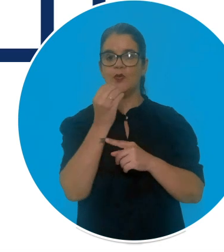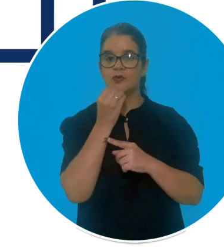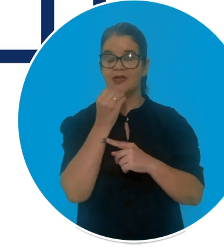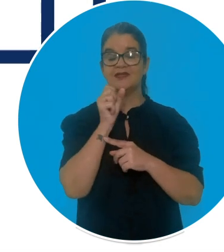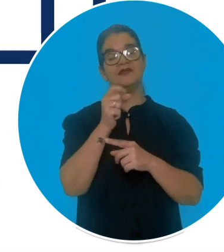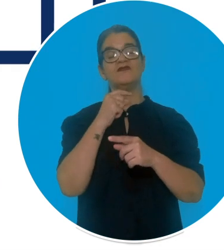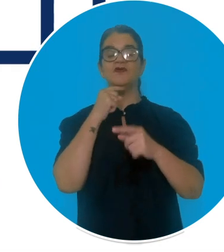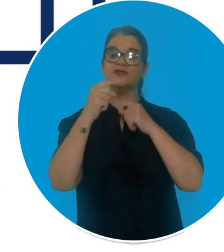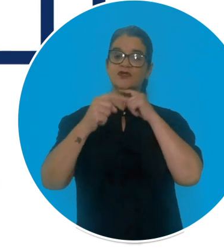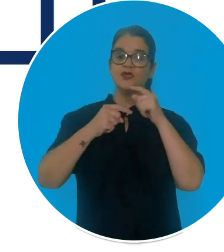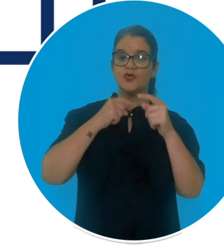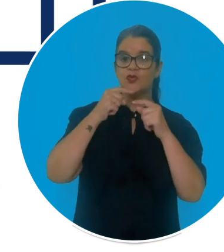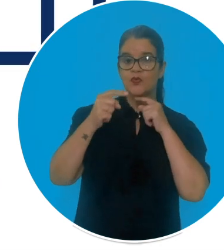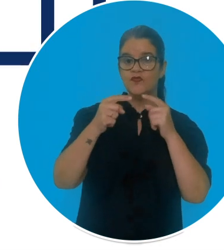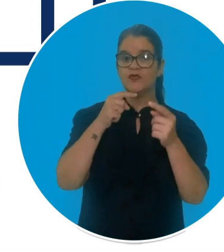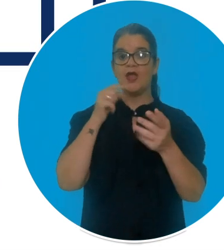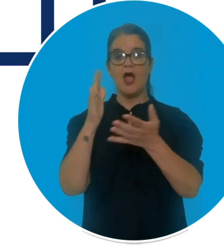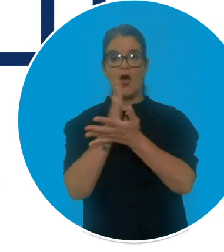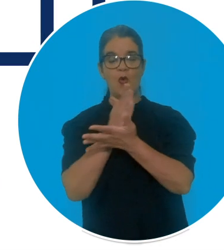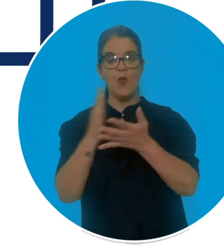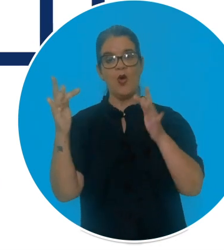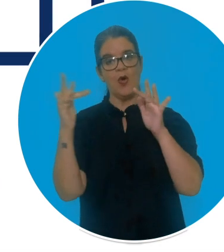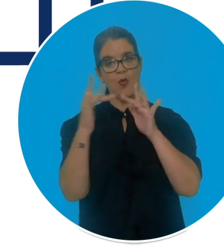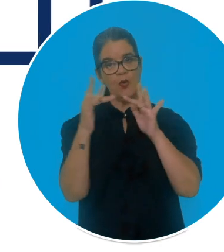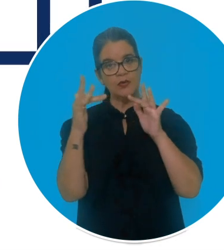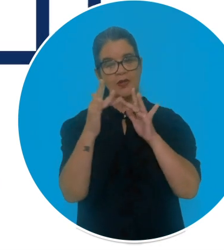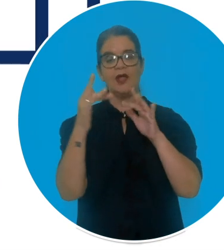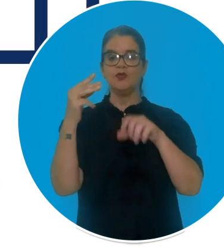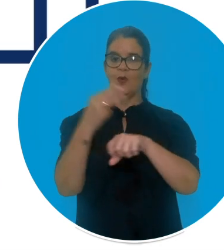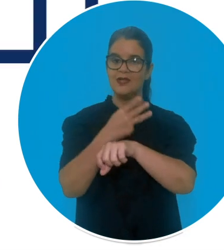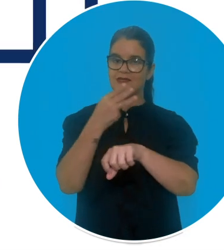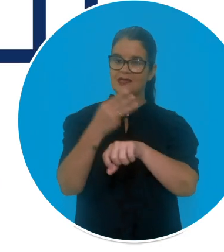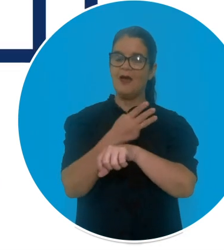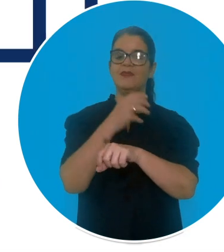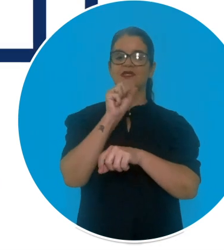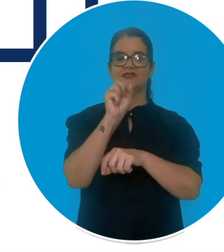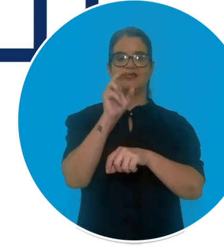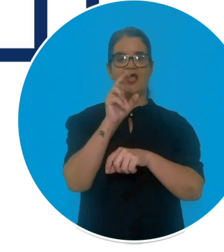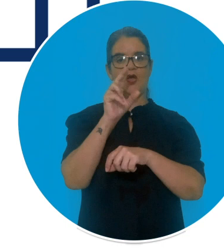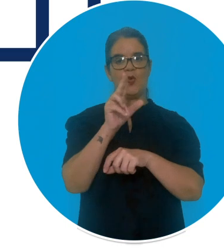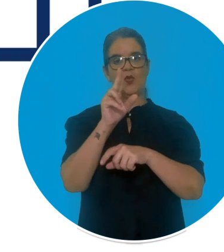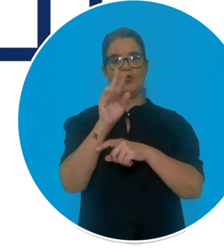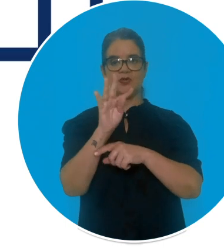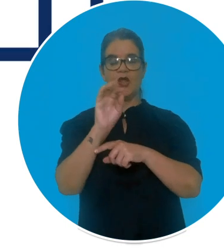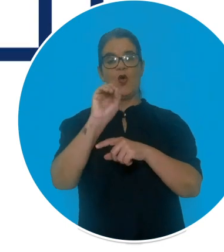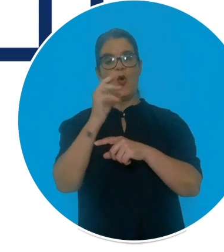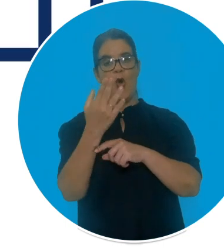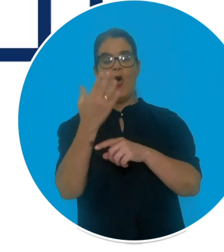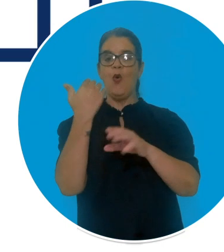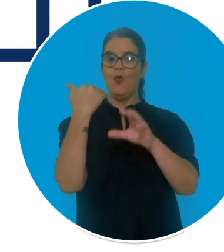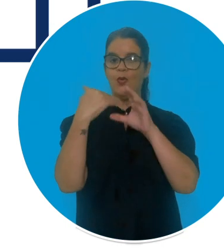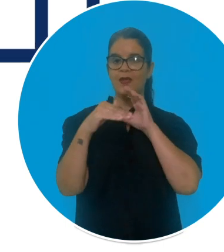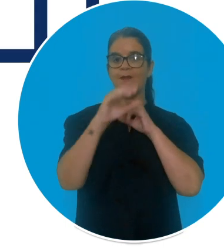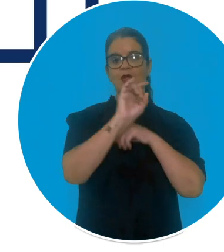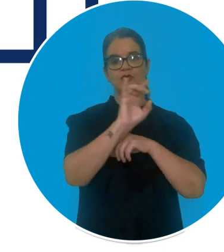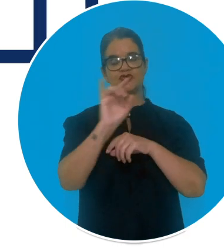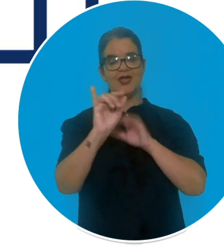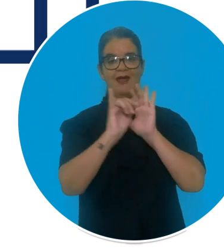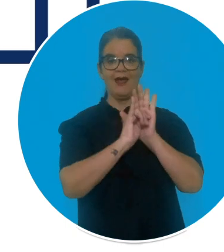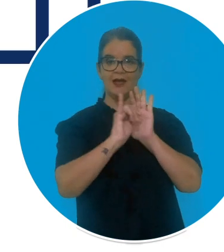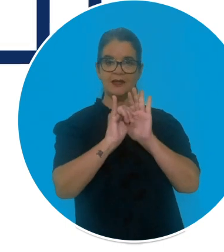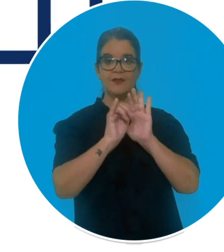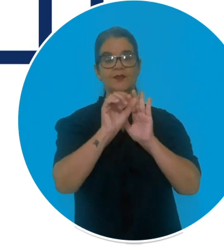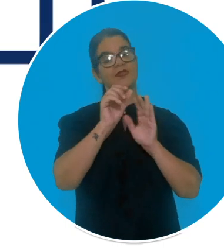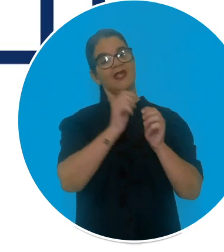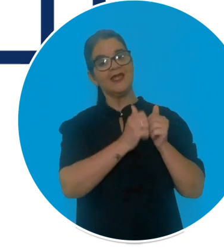oportunidade. Se você ficou com alguma dúvida, entre em contato pelo WhatsApp da Secute ou pelo